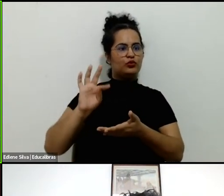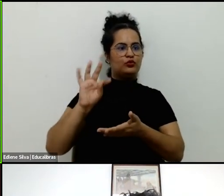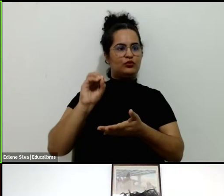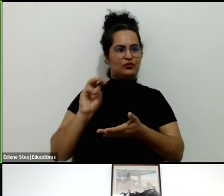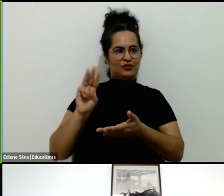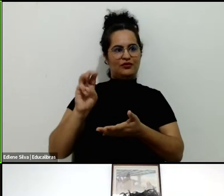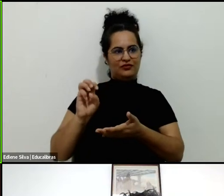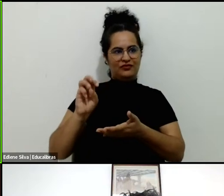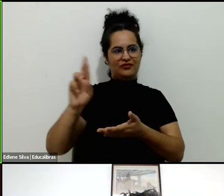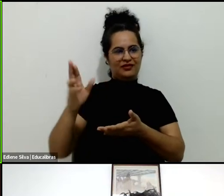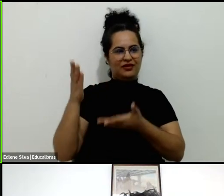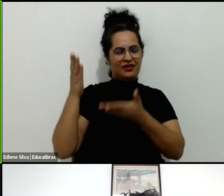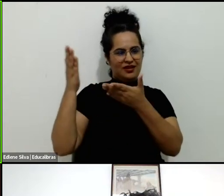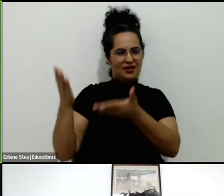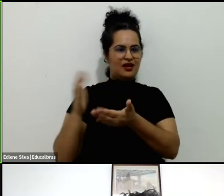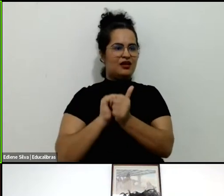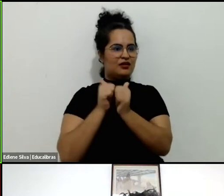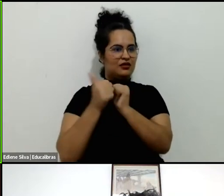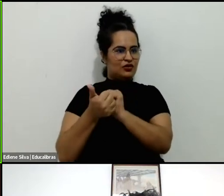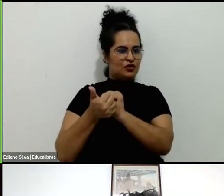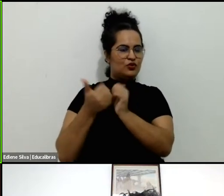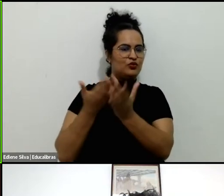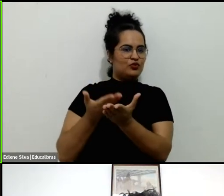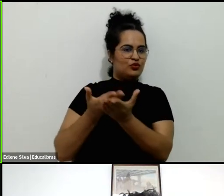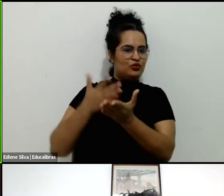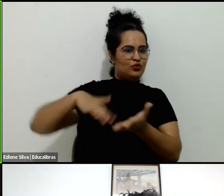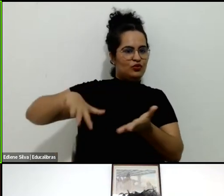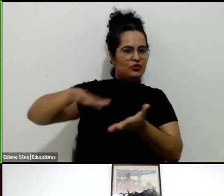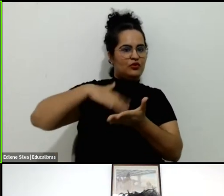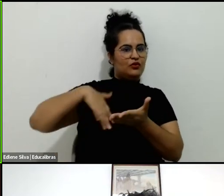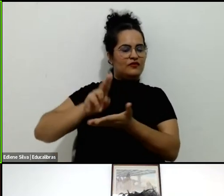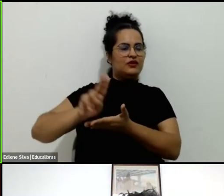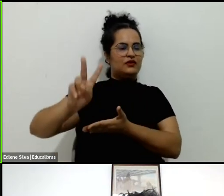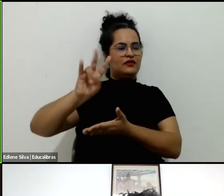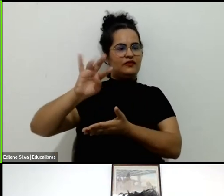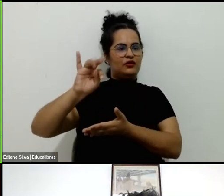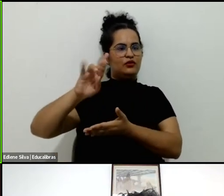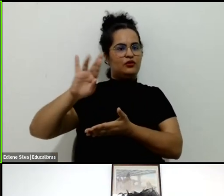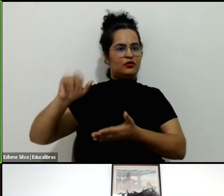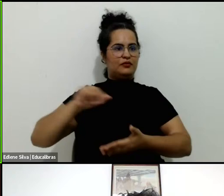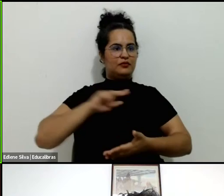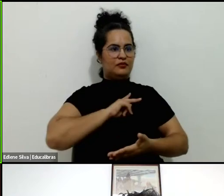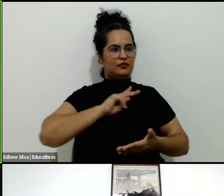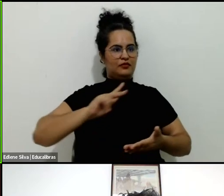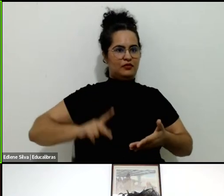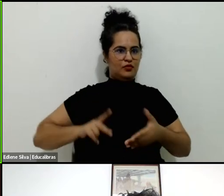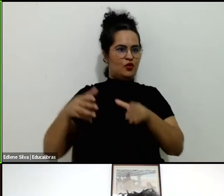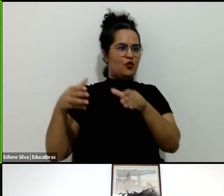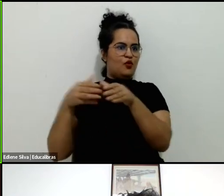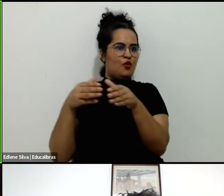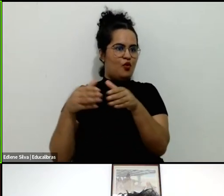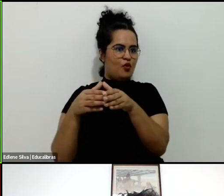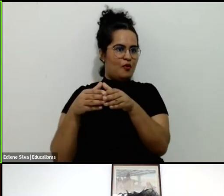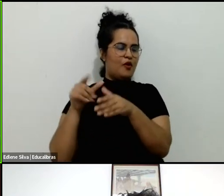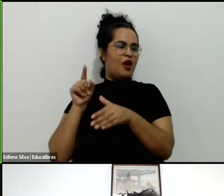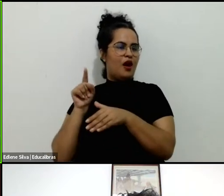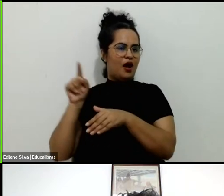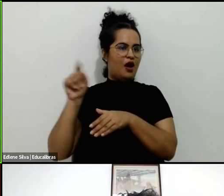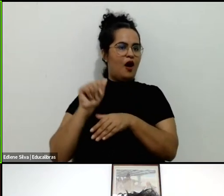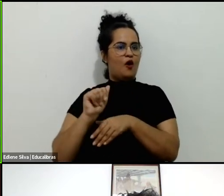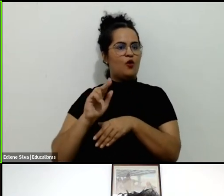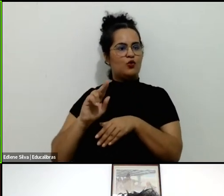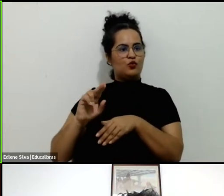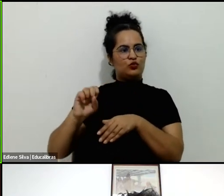Esportes da Universidade de Vitória, presidente da Parks and Leisure Australia Advisory, co